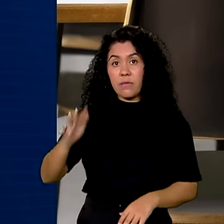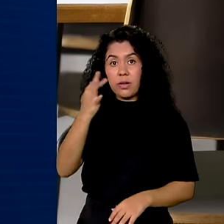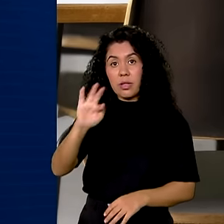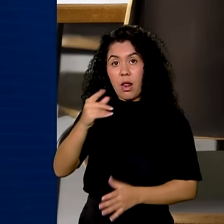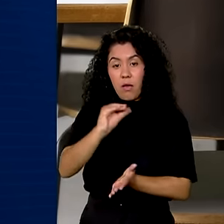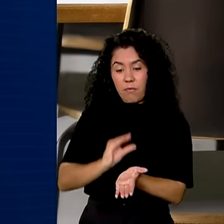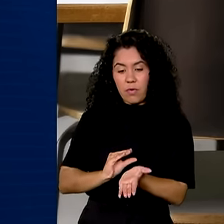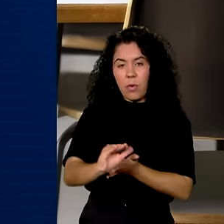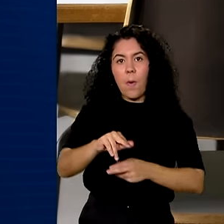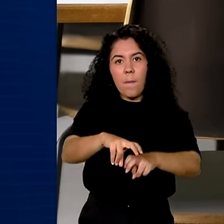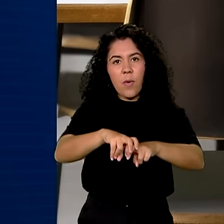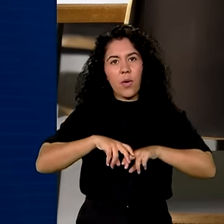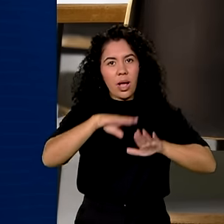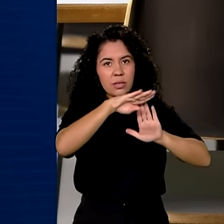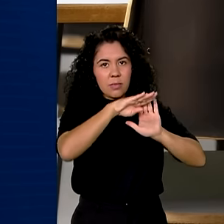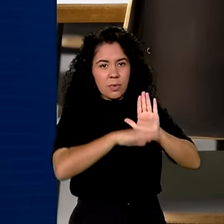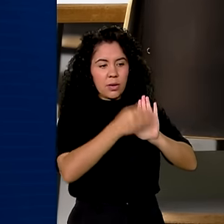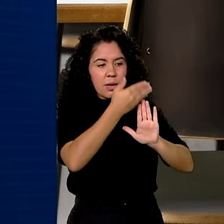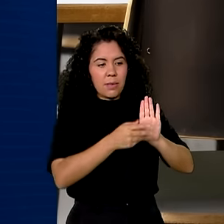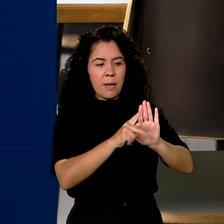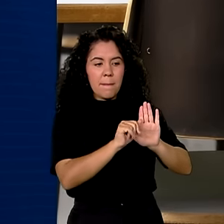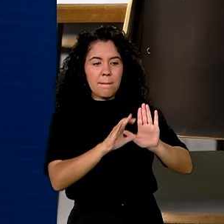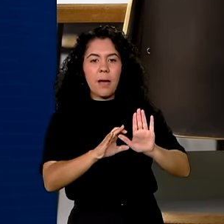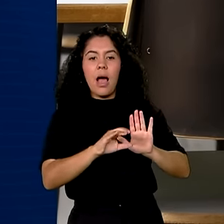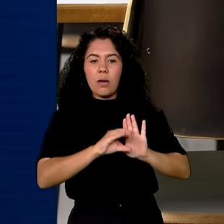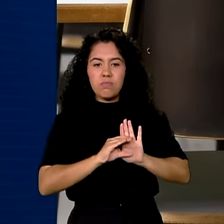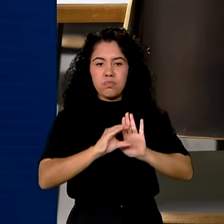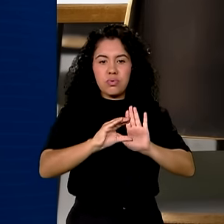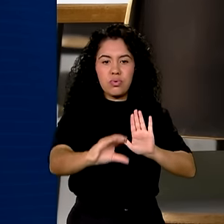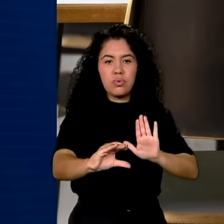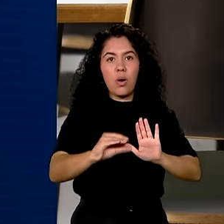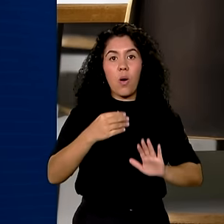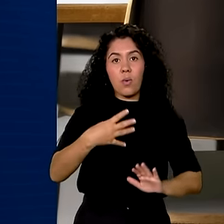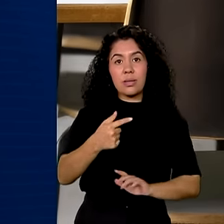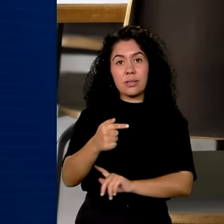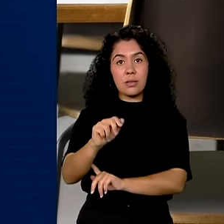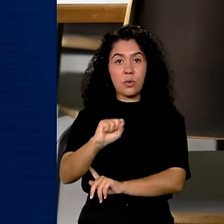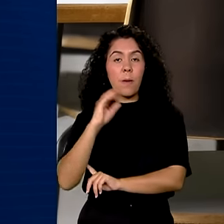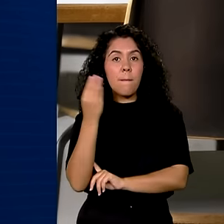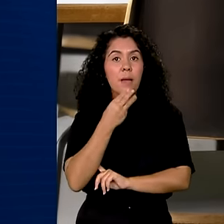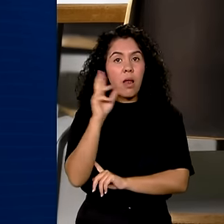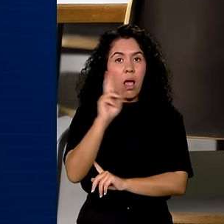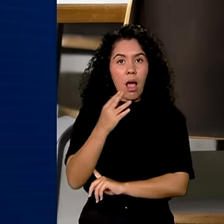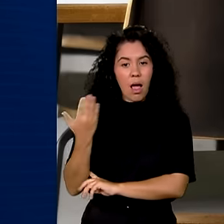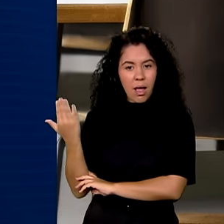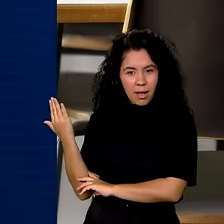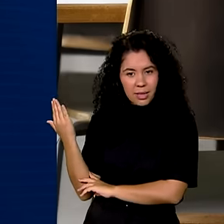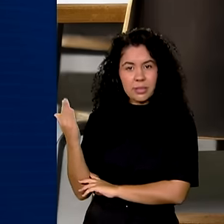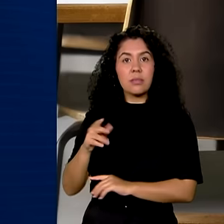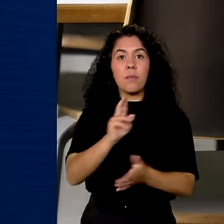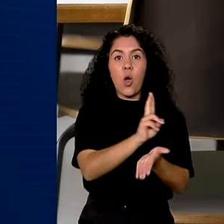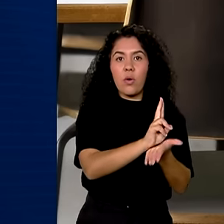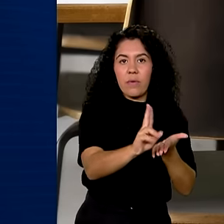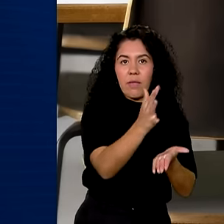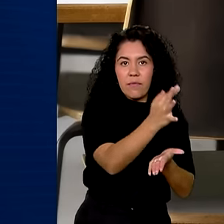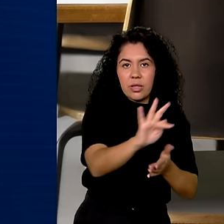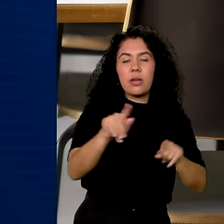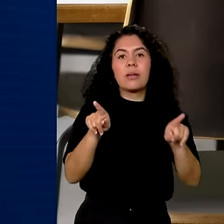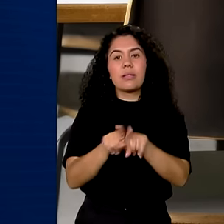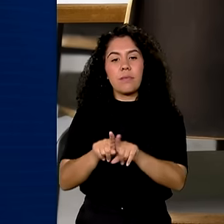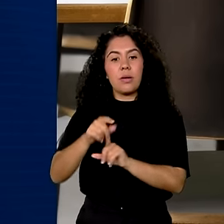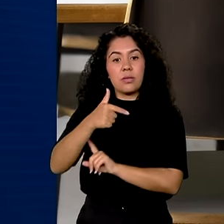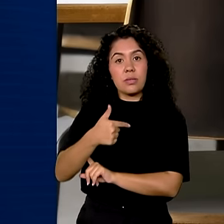por meio do novo PAC mais 478 milhões para universidades federais e cerca de 240